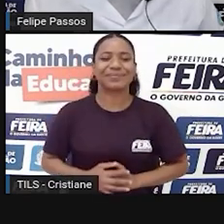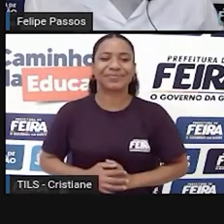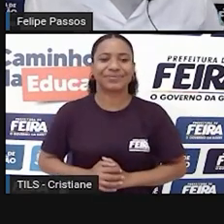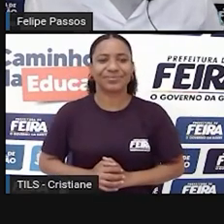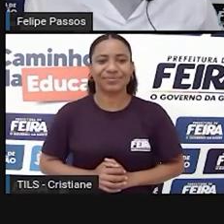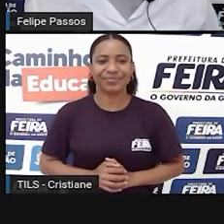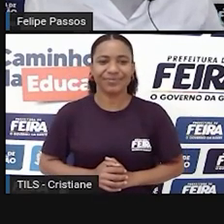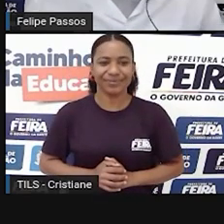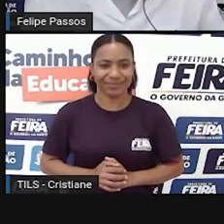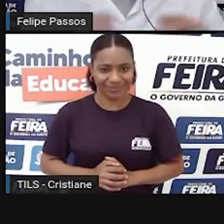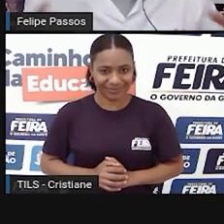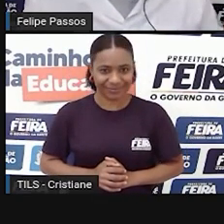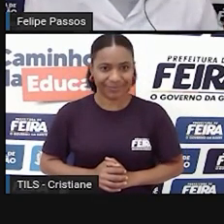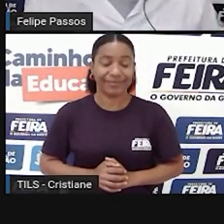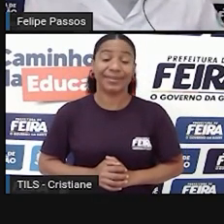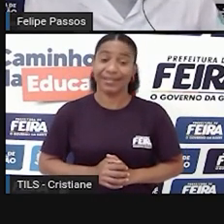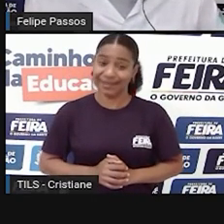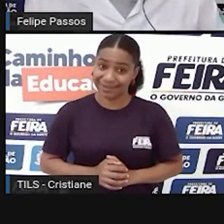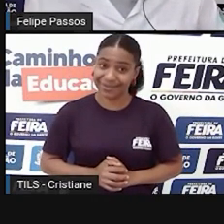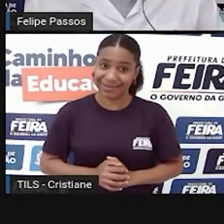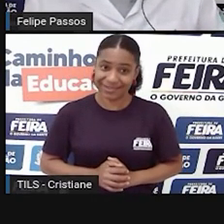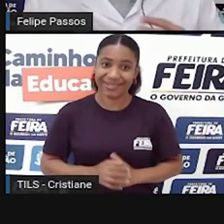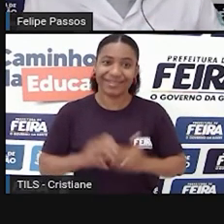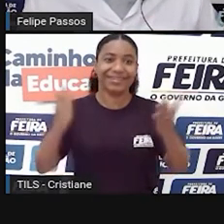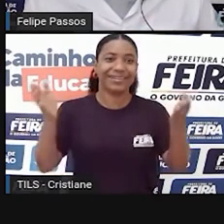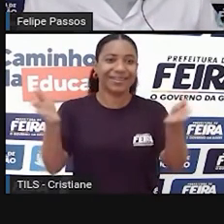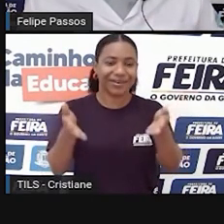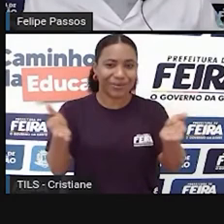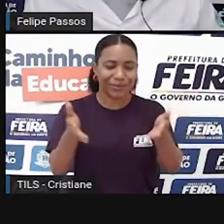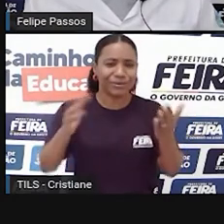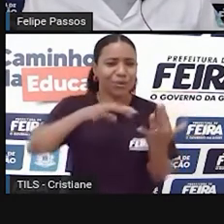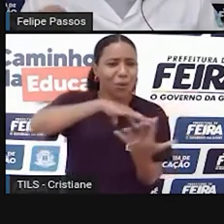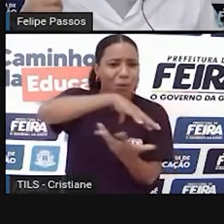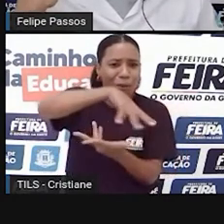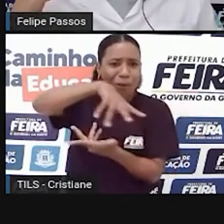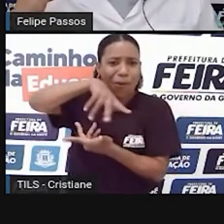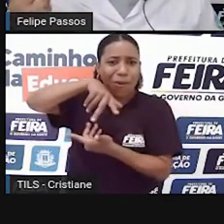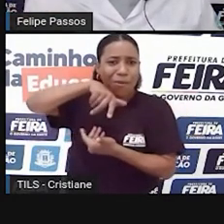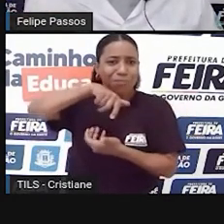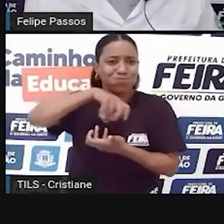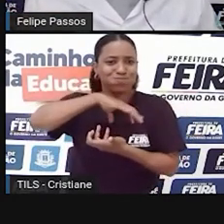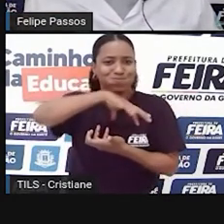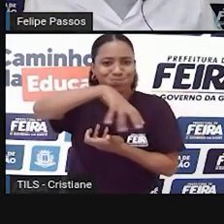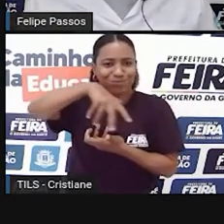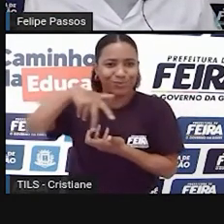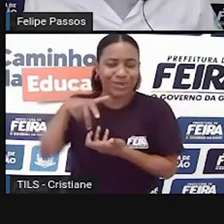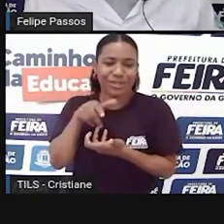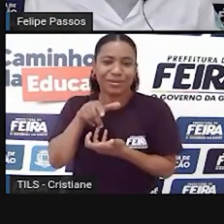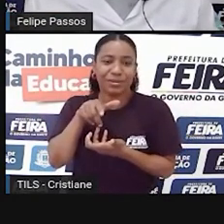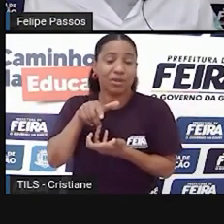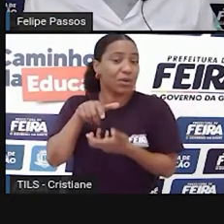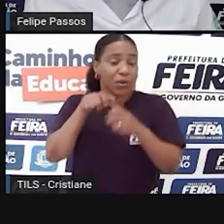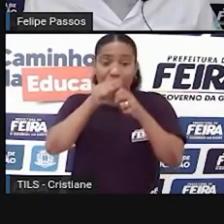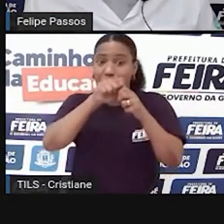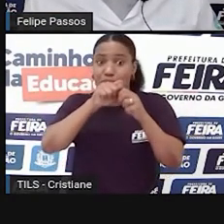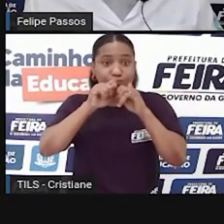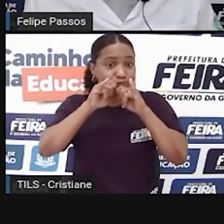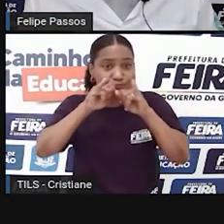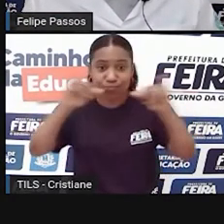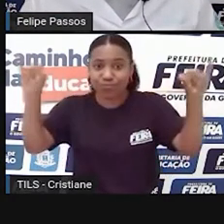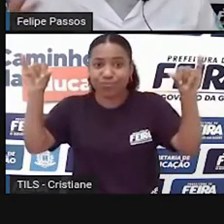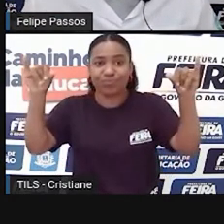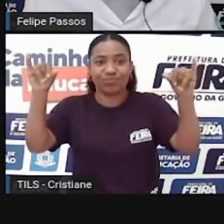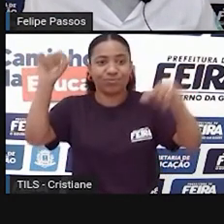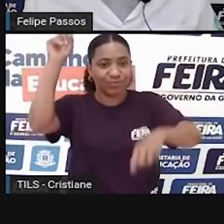E hoje, o mundo todo se comunica muito rapidamente. Você consegue saber imediatamente o que está acontecendo